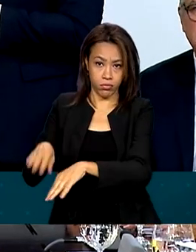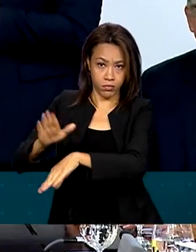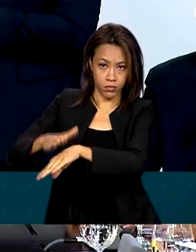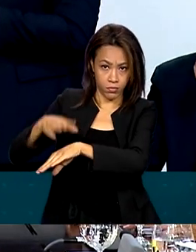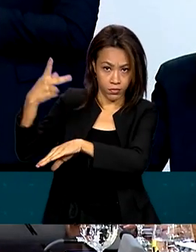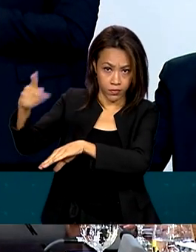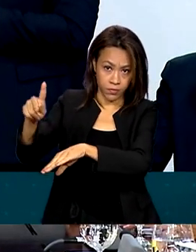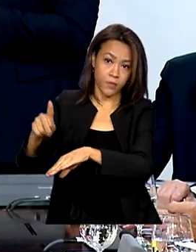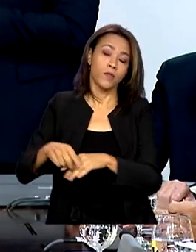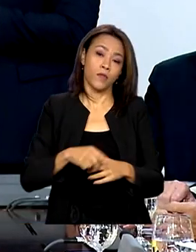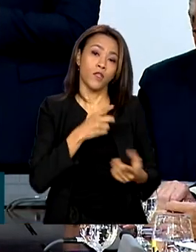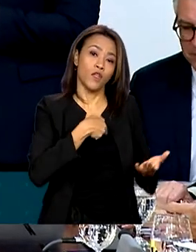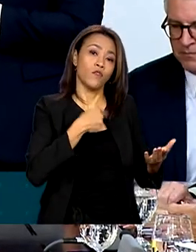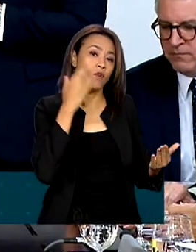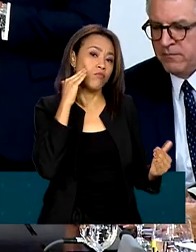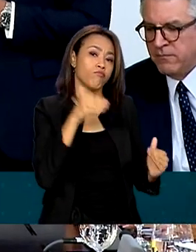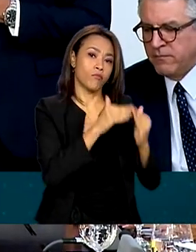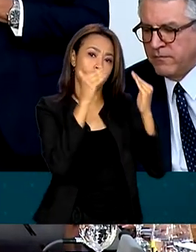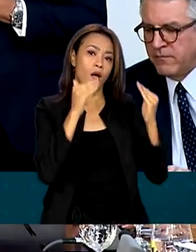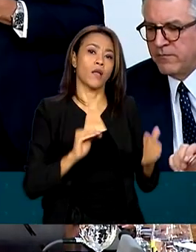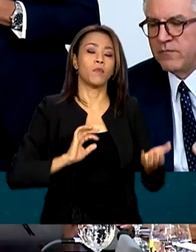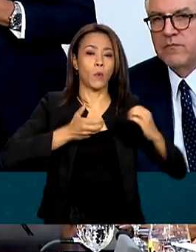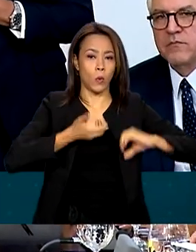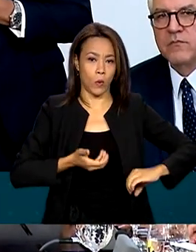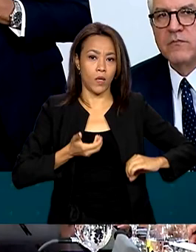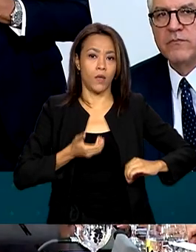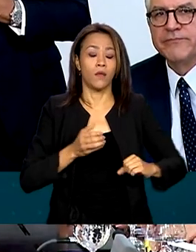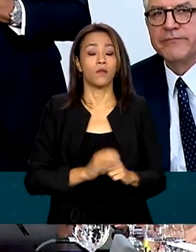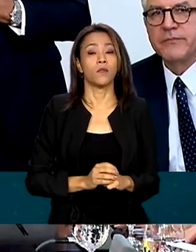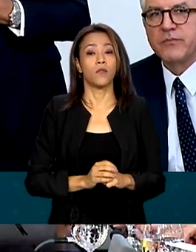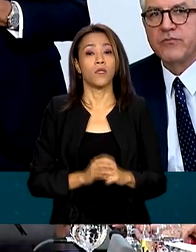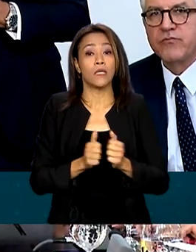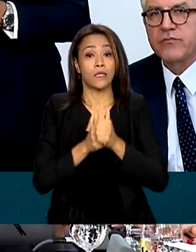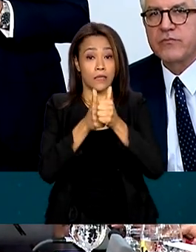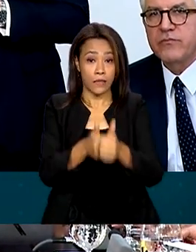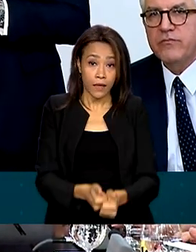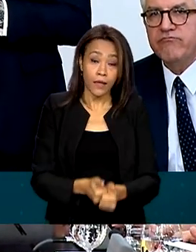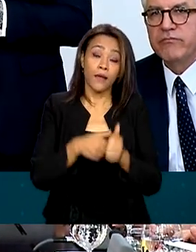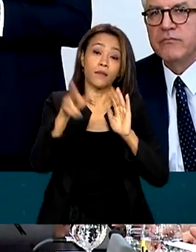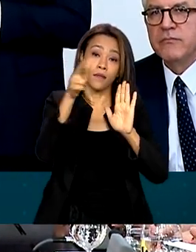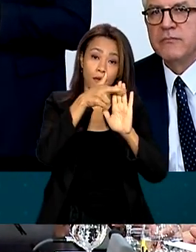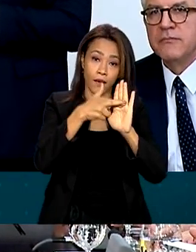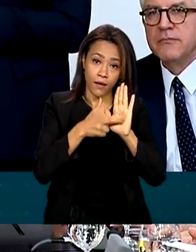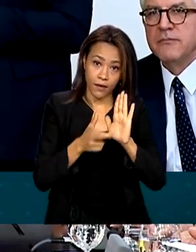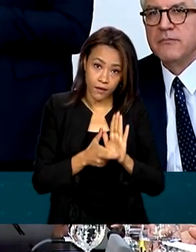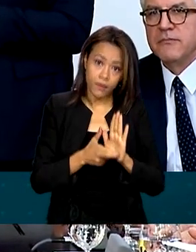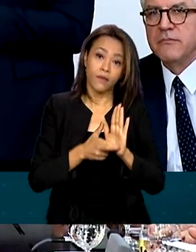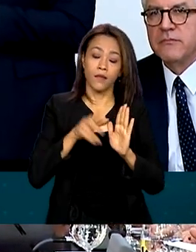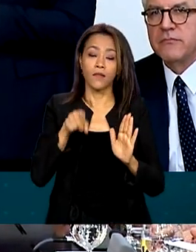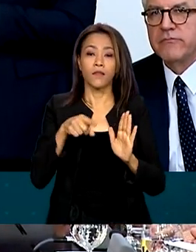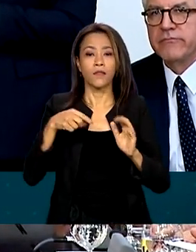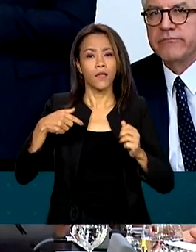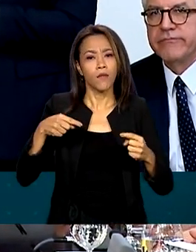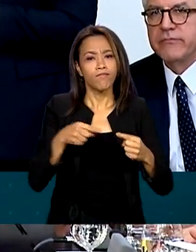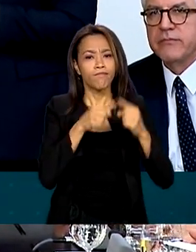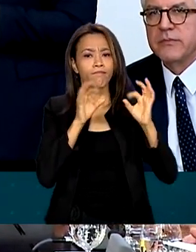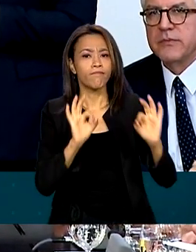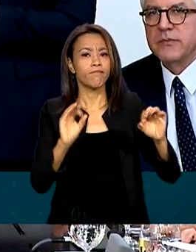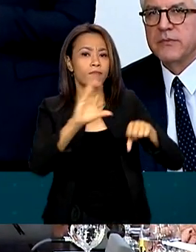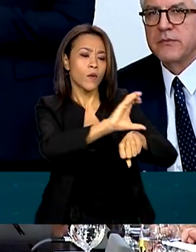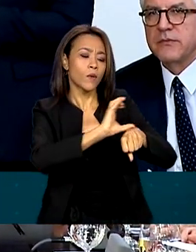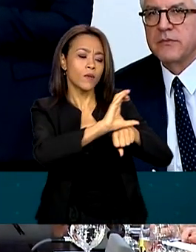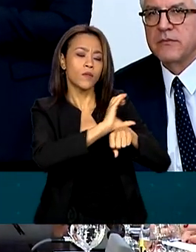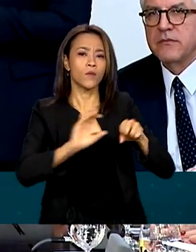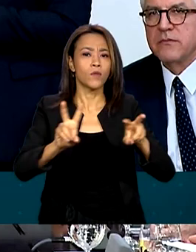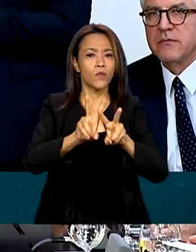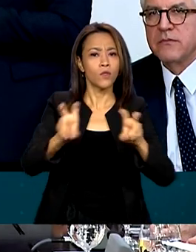e referendado pelo Congresso Nacional, cumpre o rito democrático, legal e constitucional da efetivação